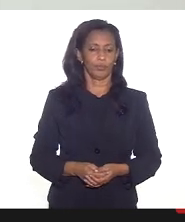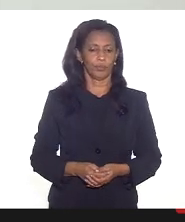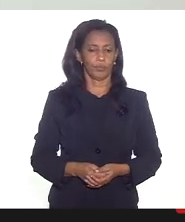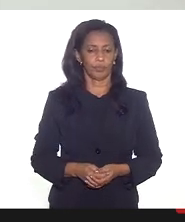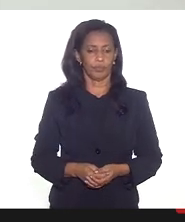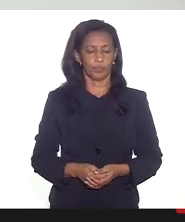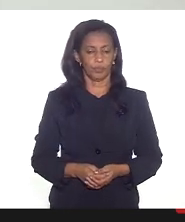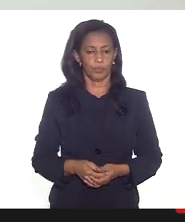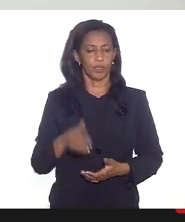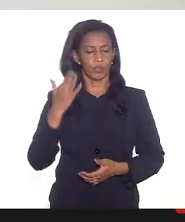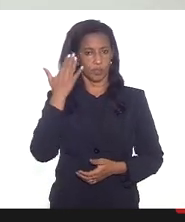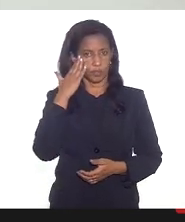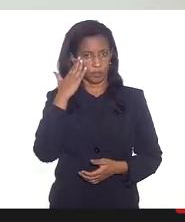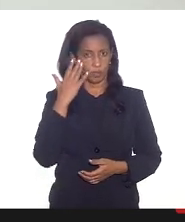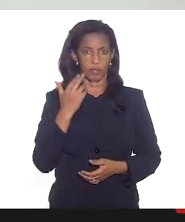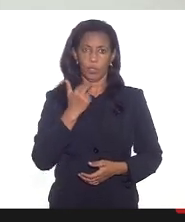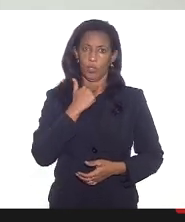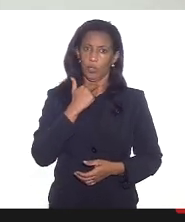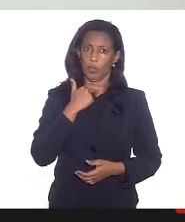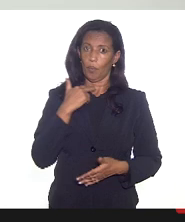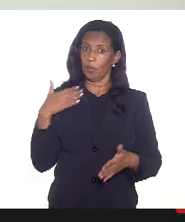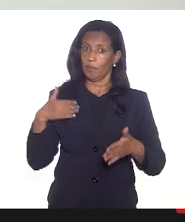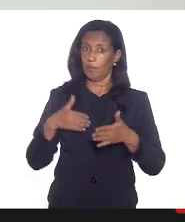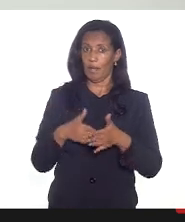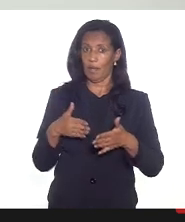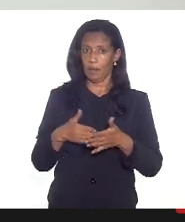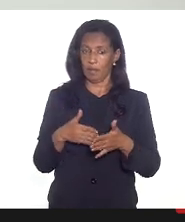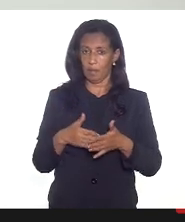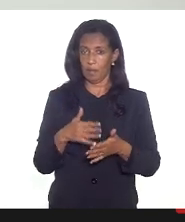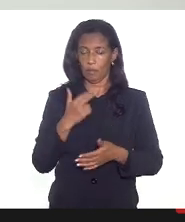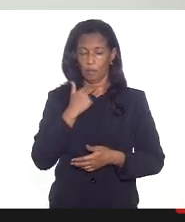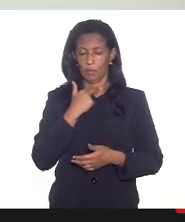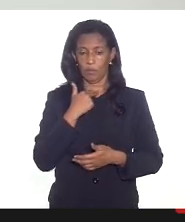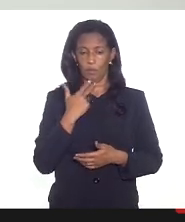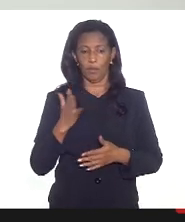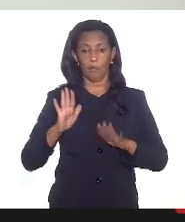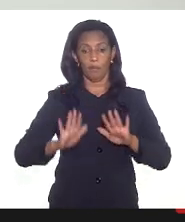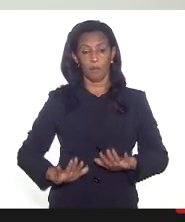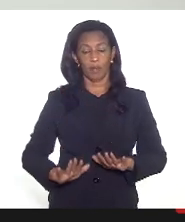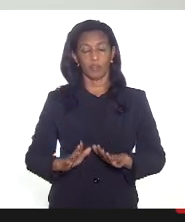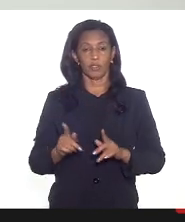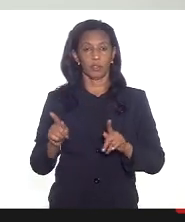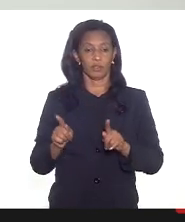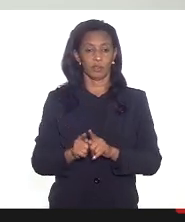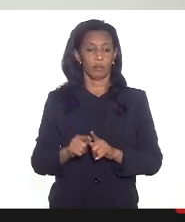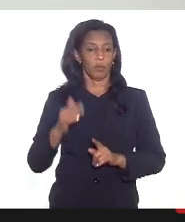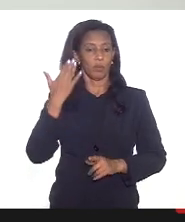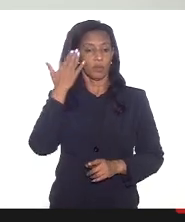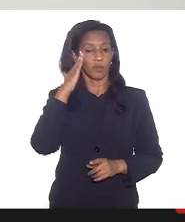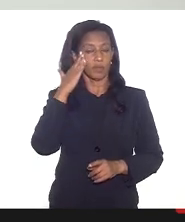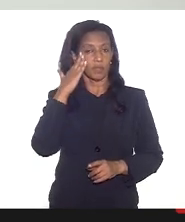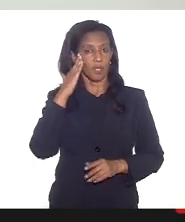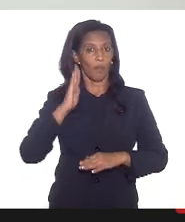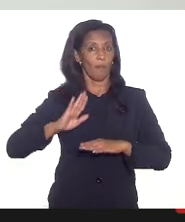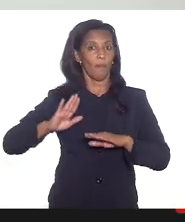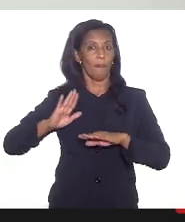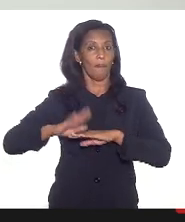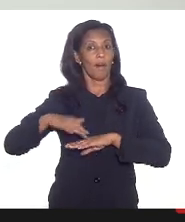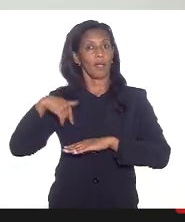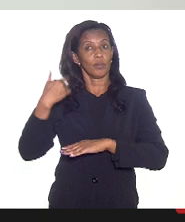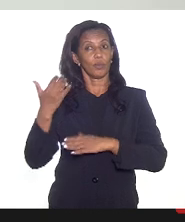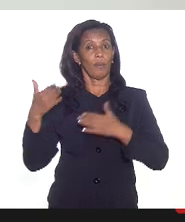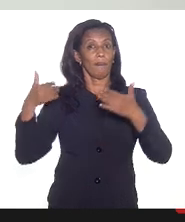a gente entende que não pode ser barreira mas não pode ser entendido como mais uma barreira para